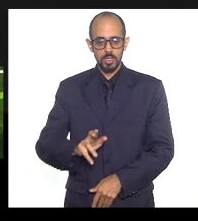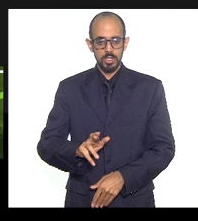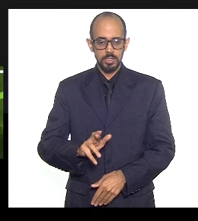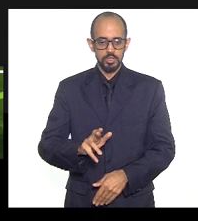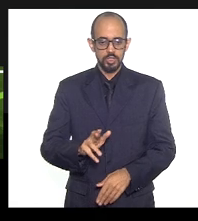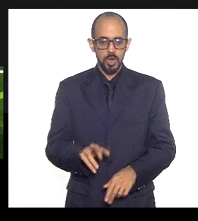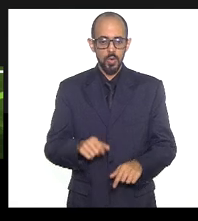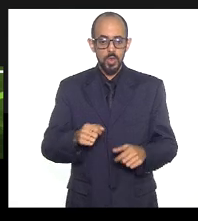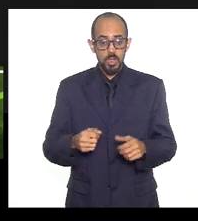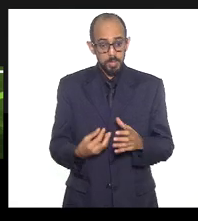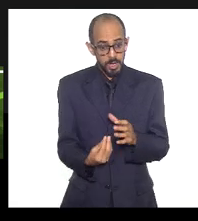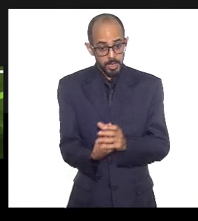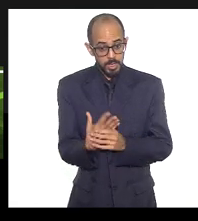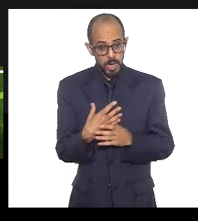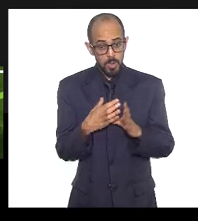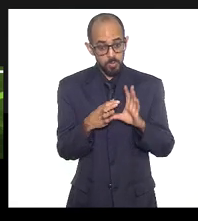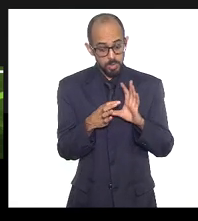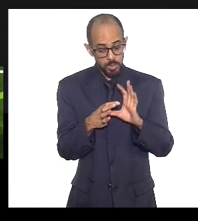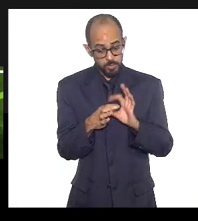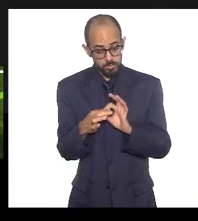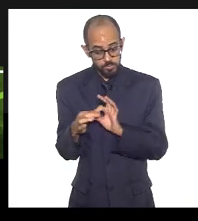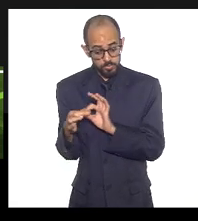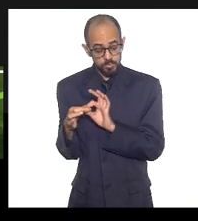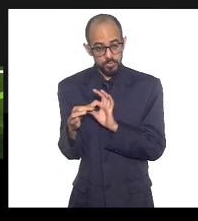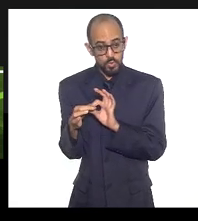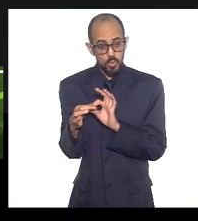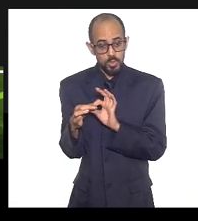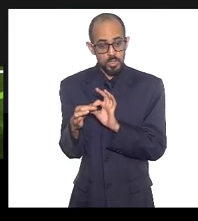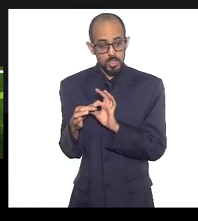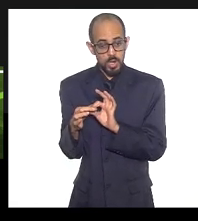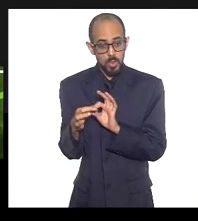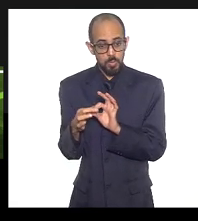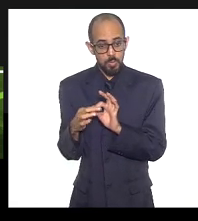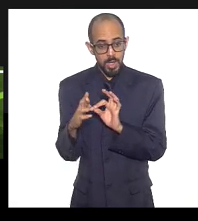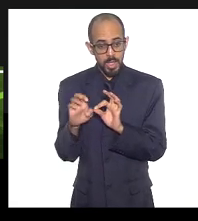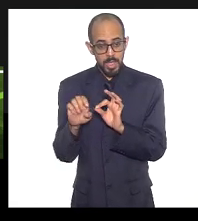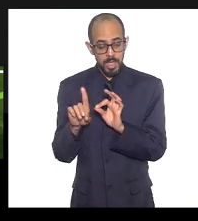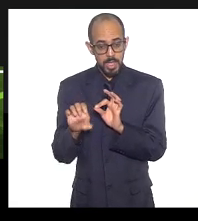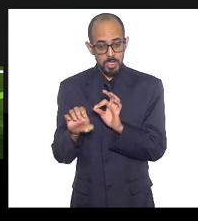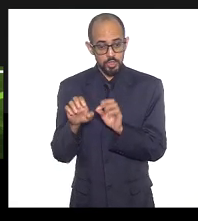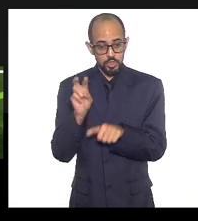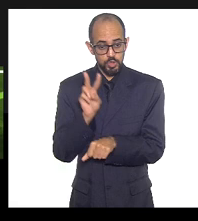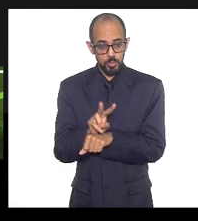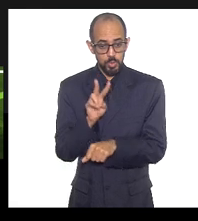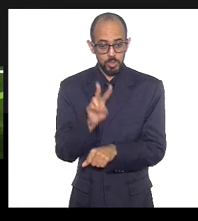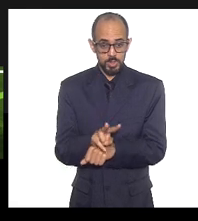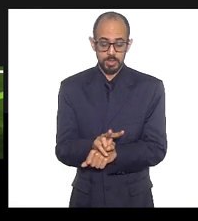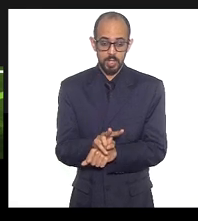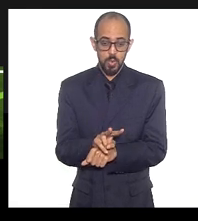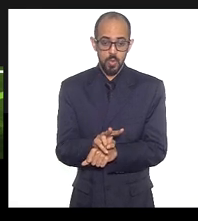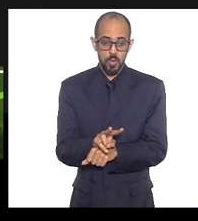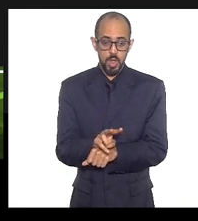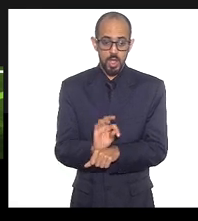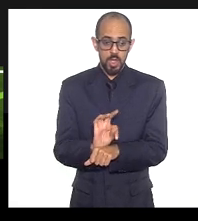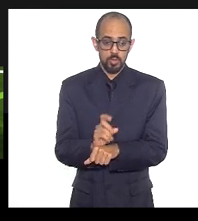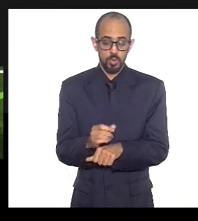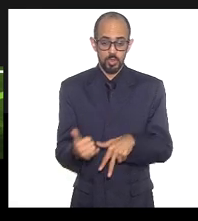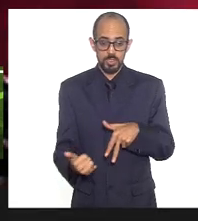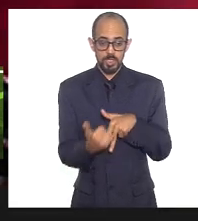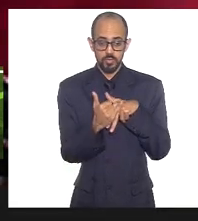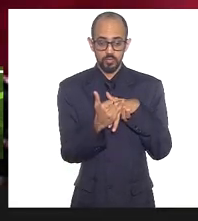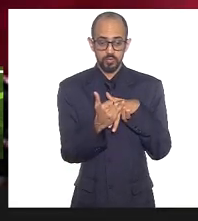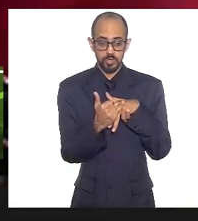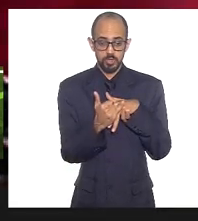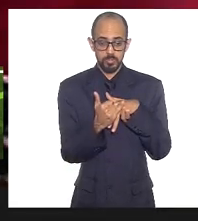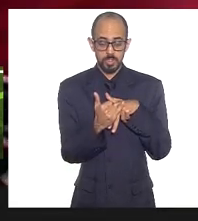uma rede de proteção, para criar uma rede de proteção às vítimas de racismo